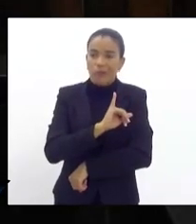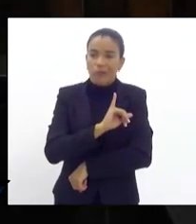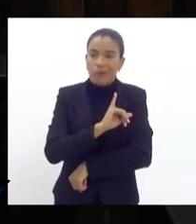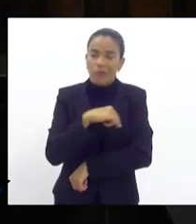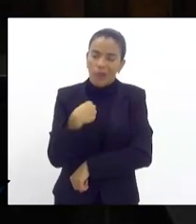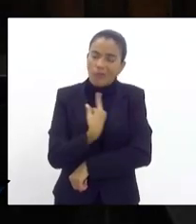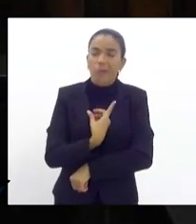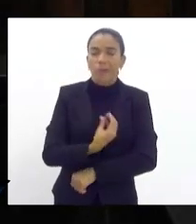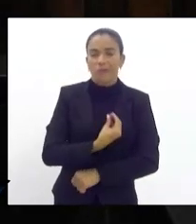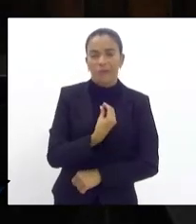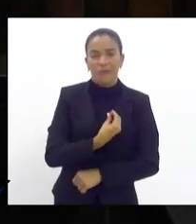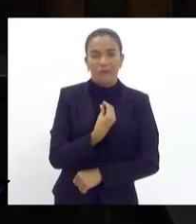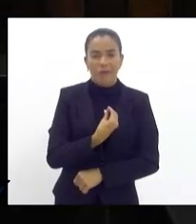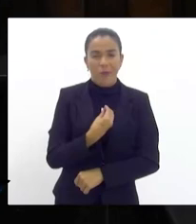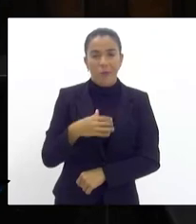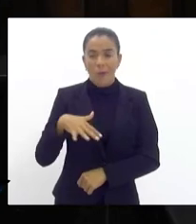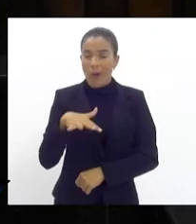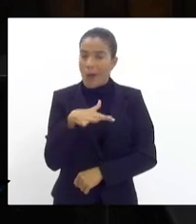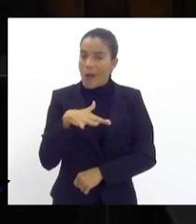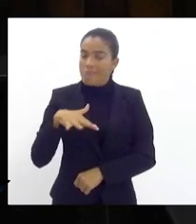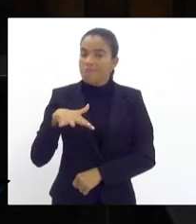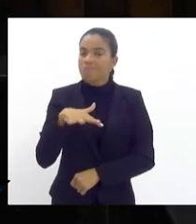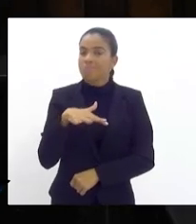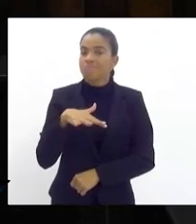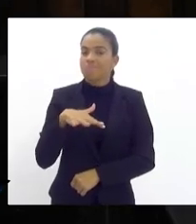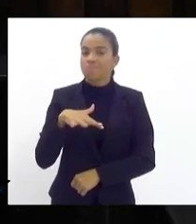algo absolutamente